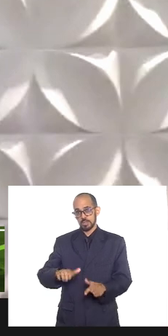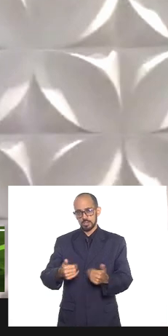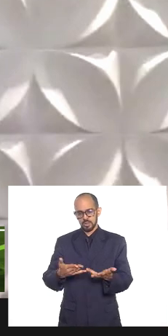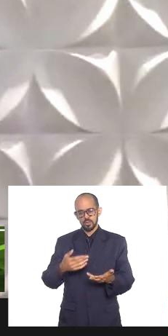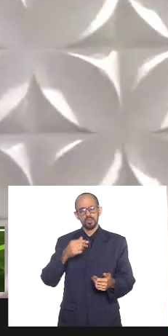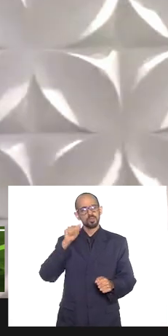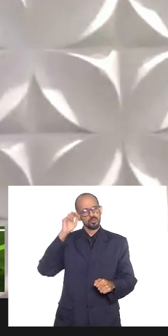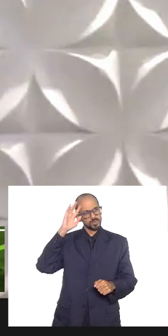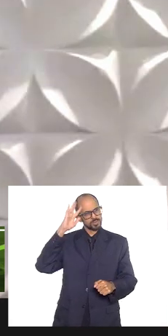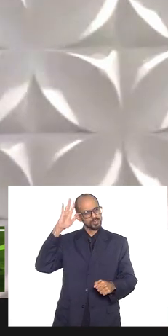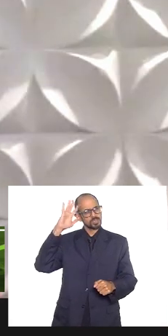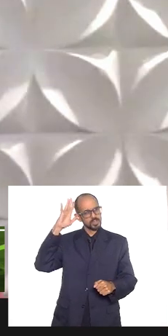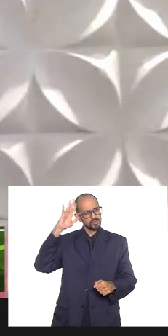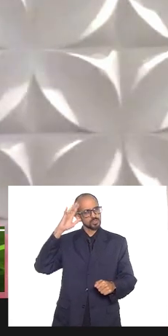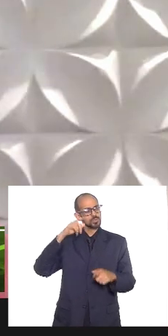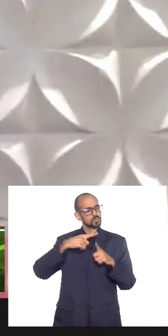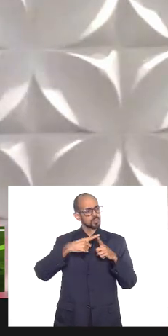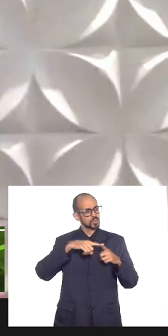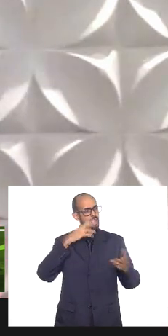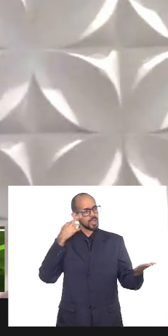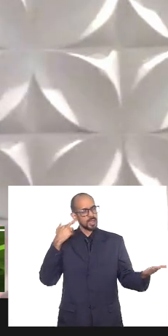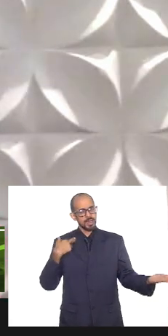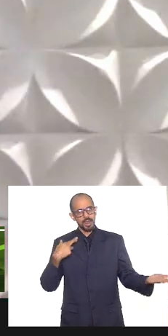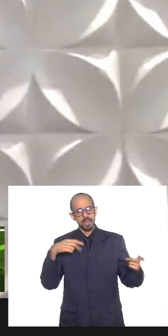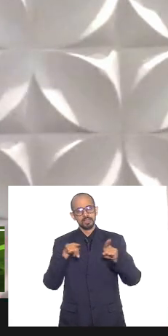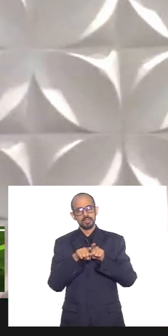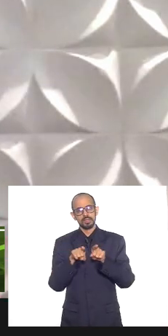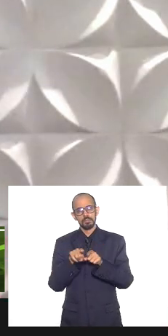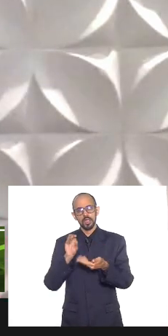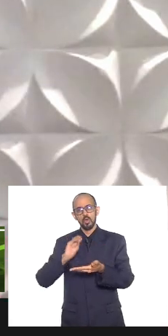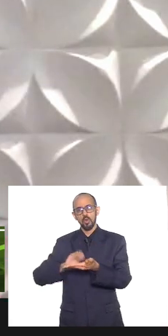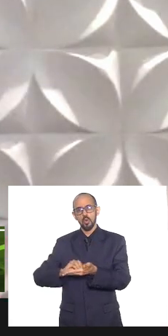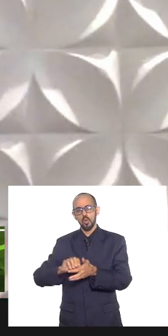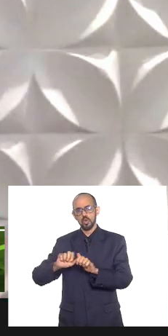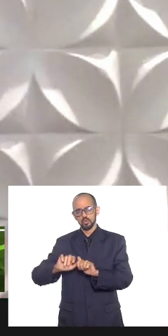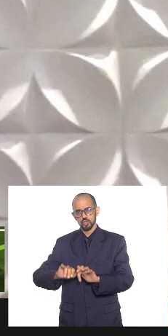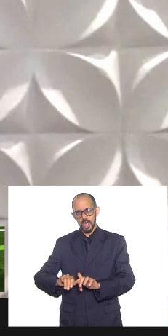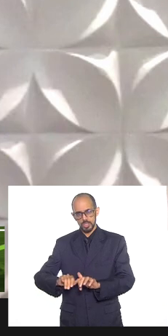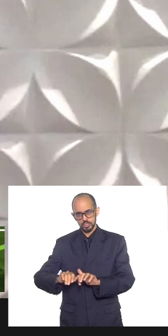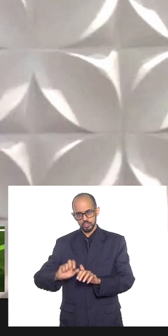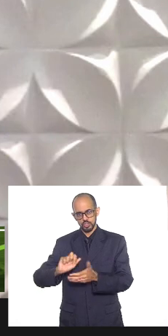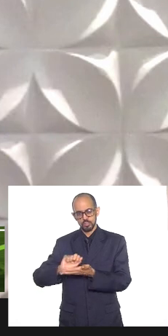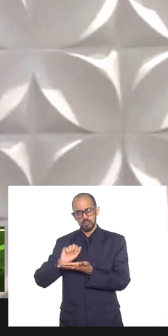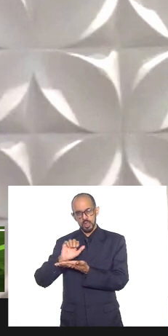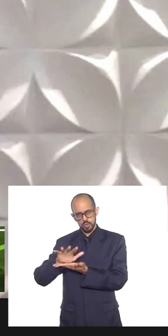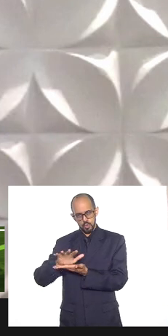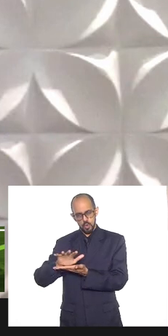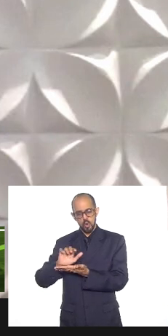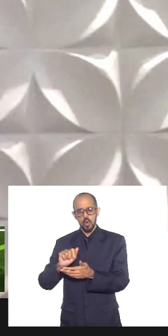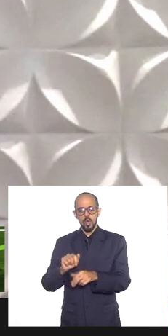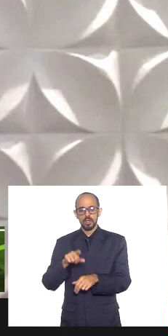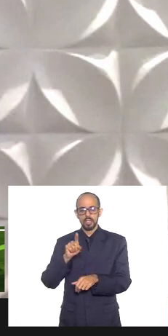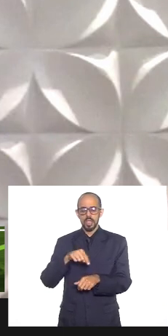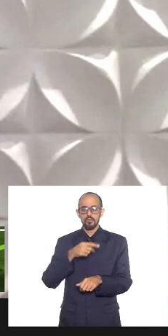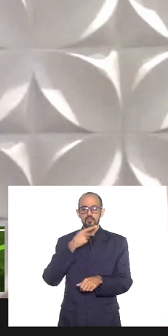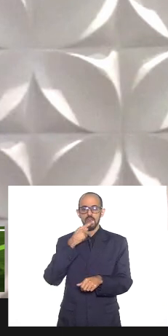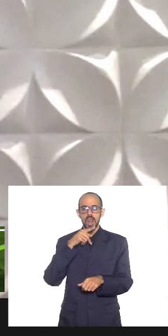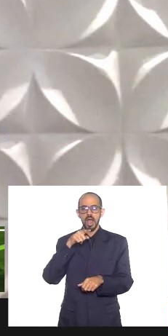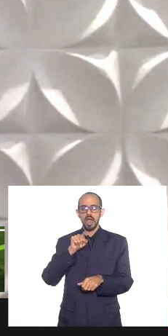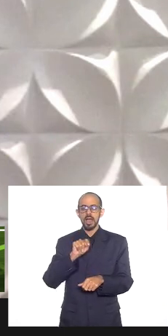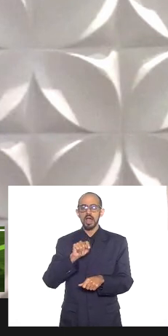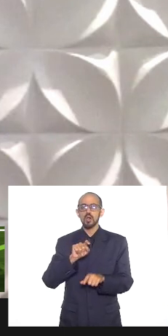reflexão a deputada Renata colocou aqui no chat também para dizer assim dessa questão da simbologia